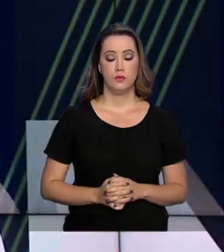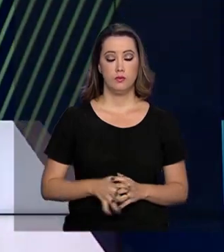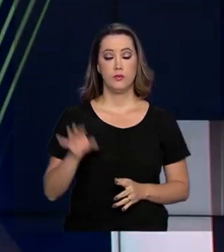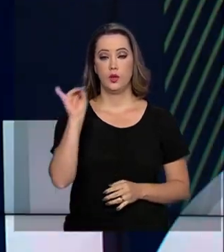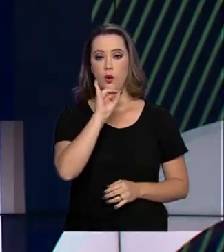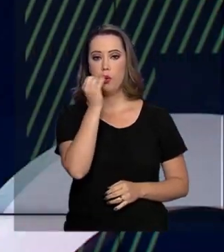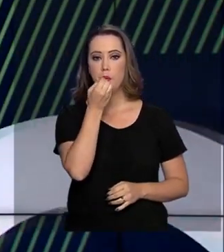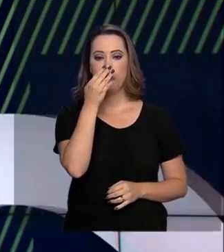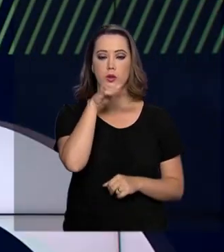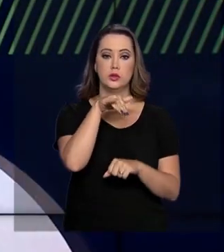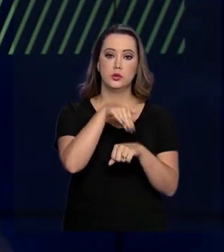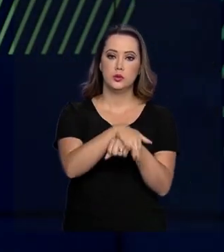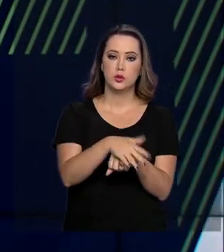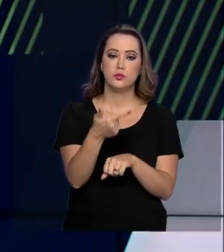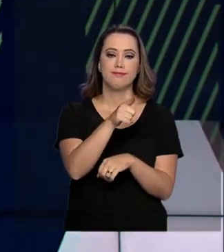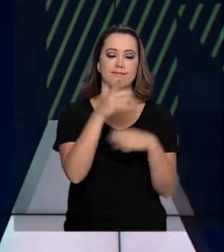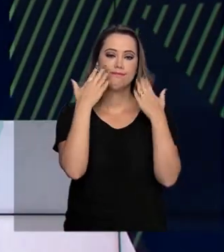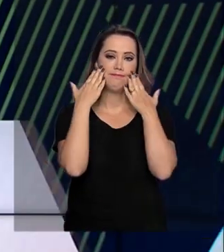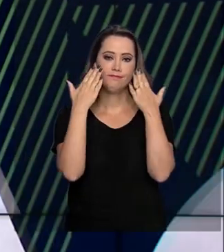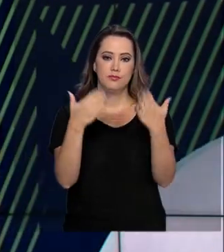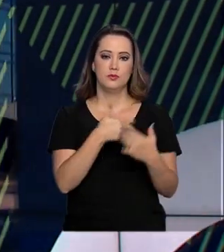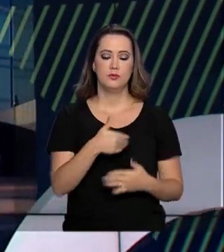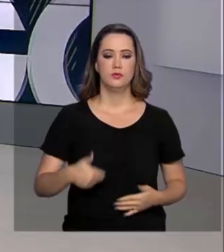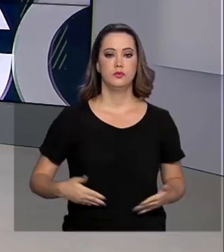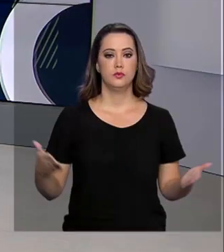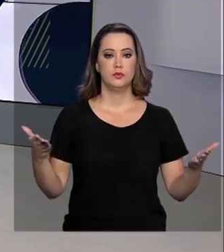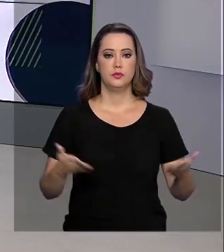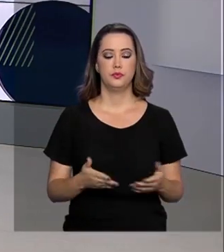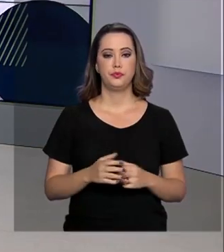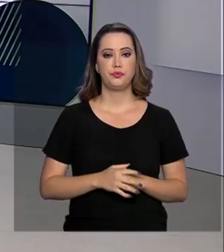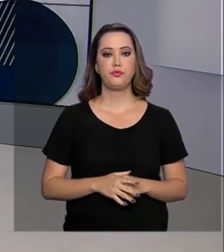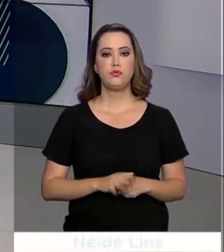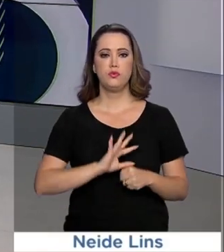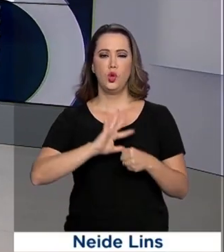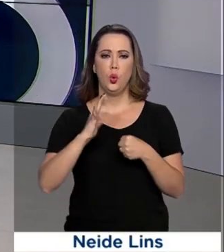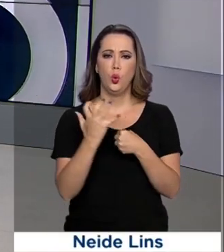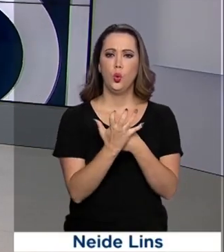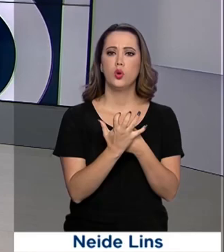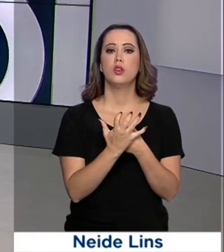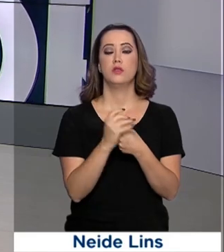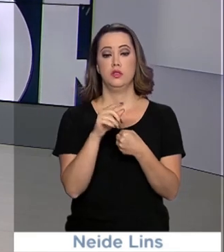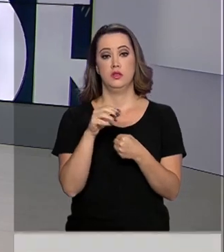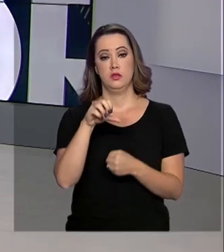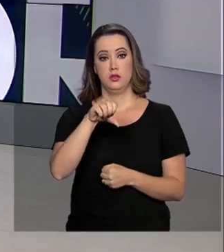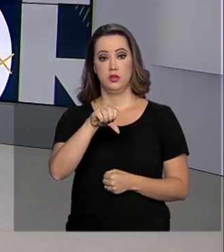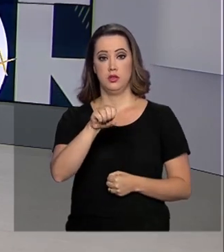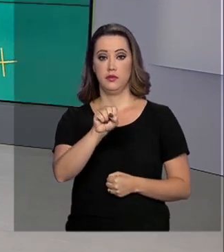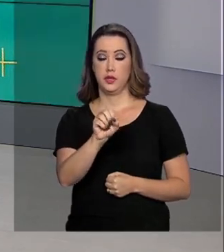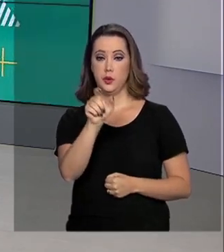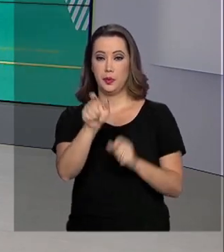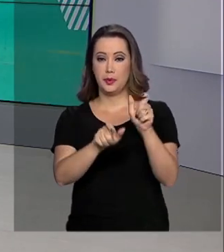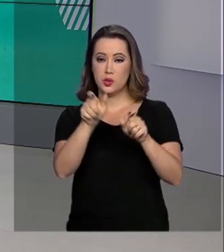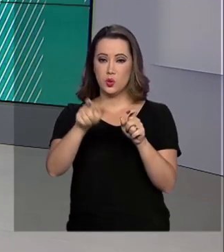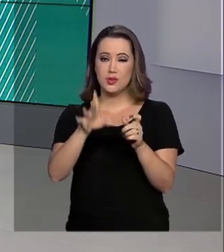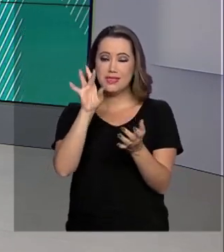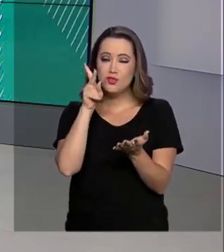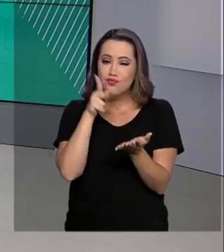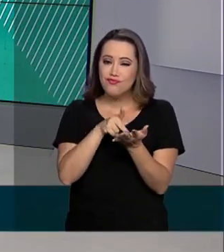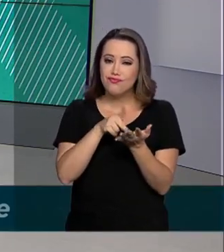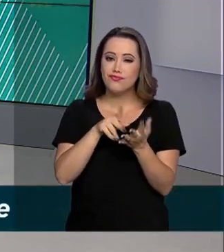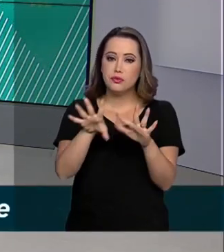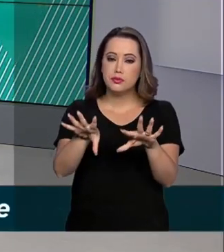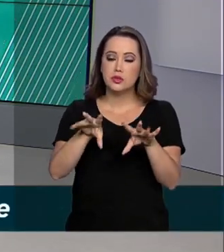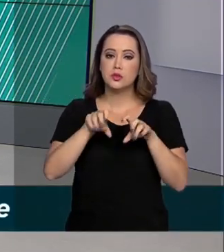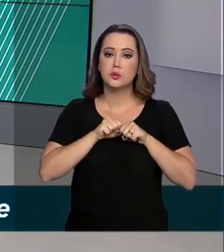Olá, boa noite. Estamos de volta com o Governo Agora. Coronavírus. Dos 98 casos confirmados até agora pelo